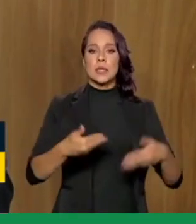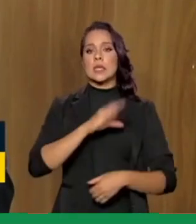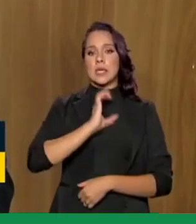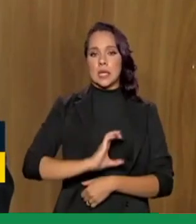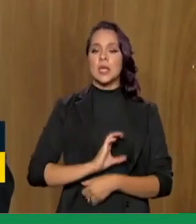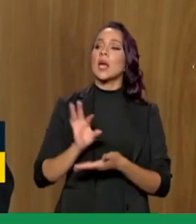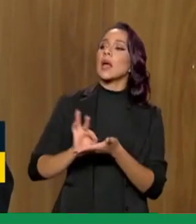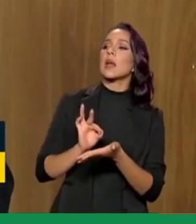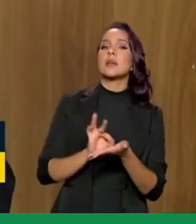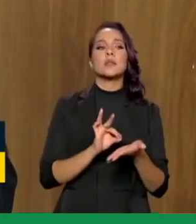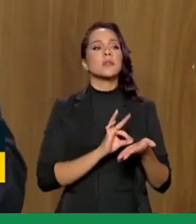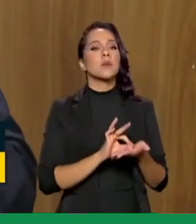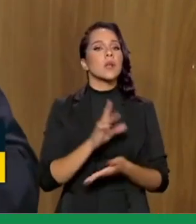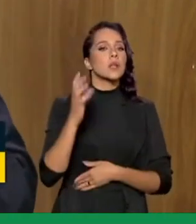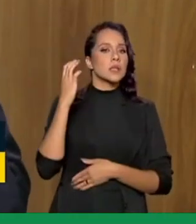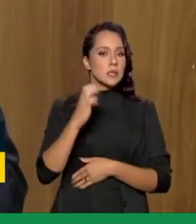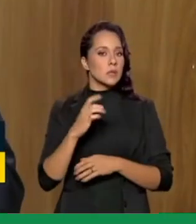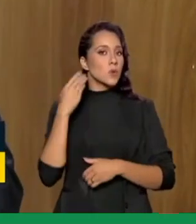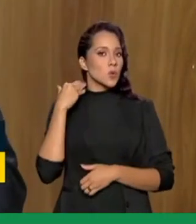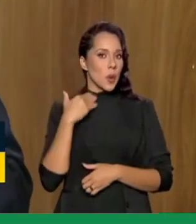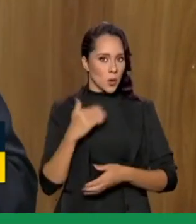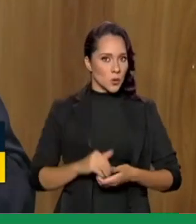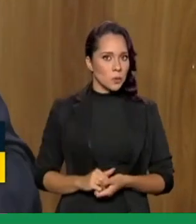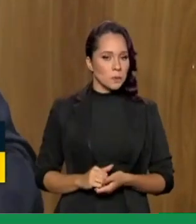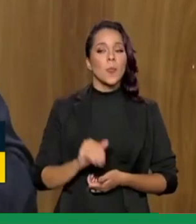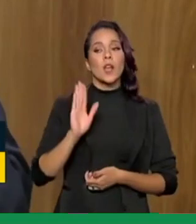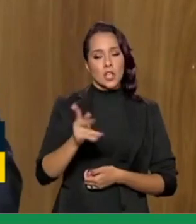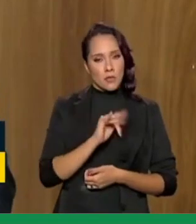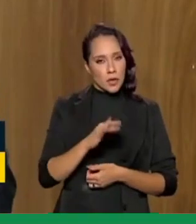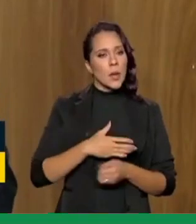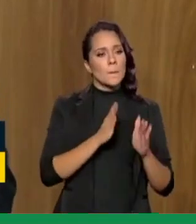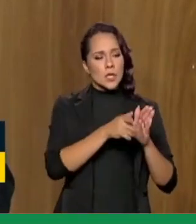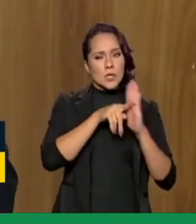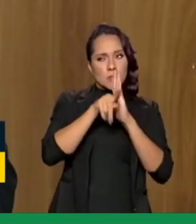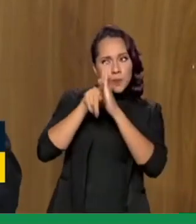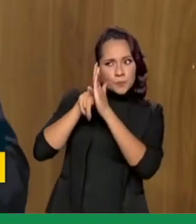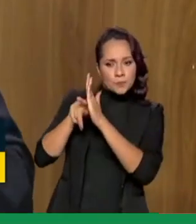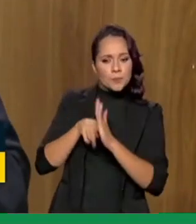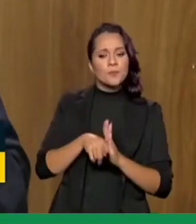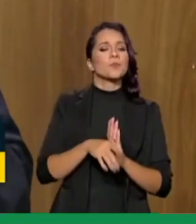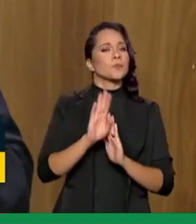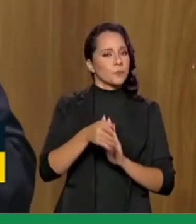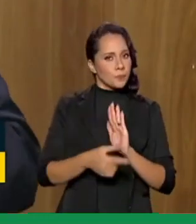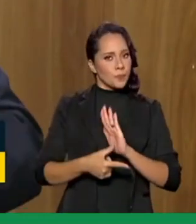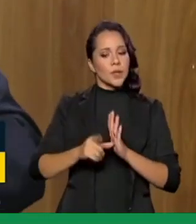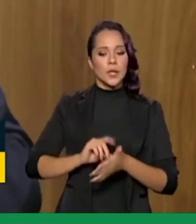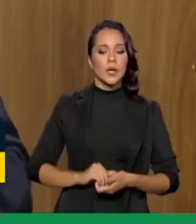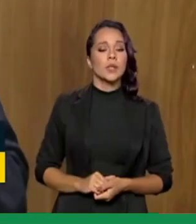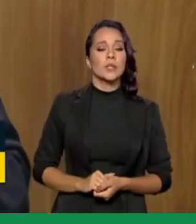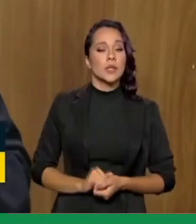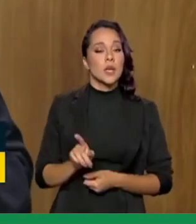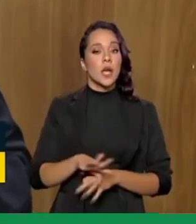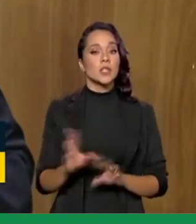Cidadania. Então, essas instituições elas já vão passar por um processo de triagem de